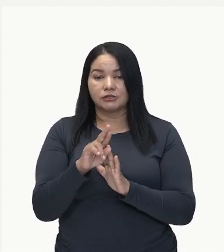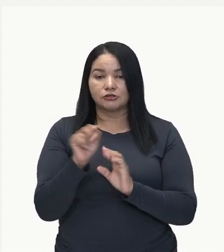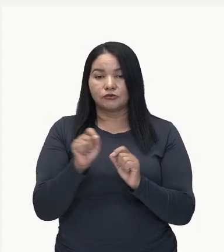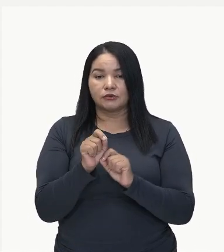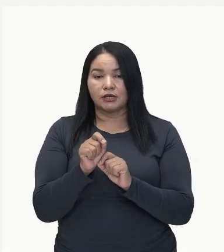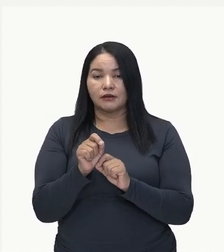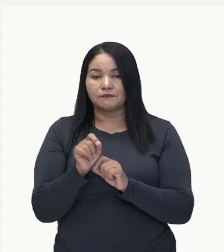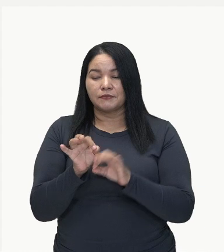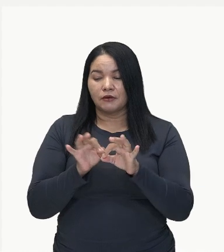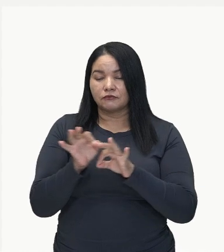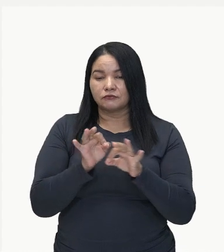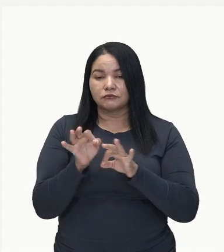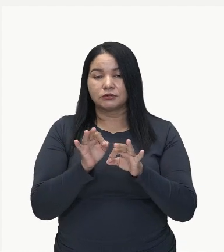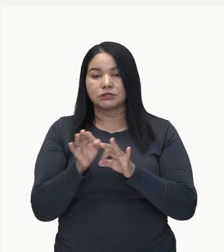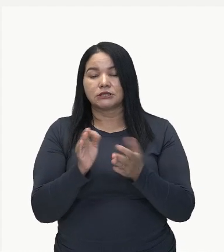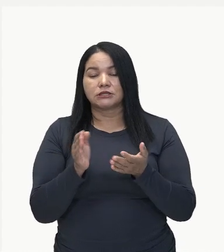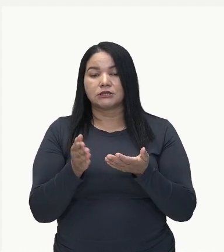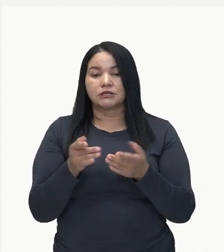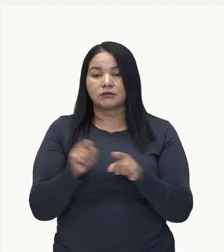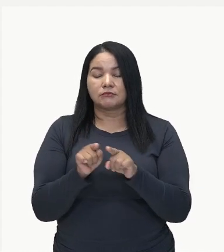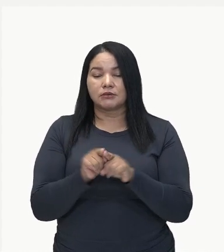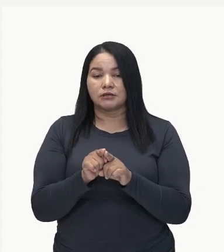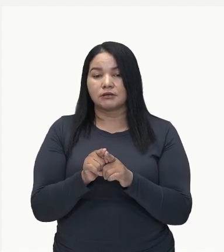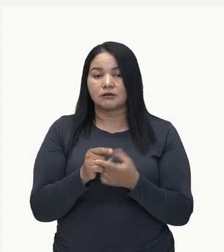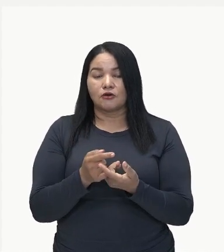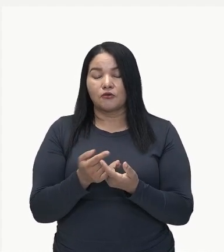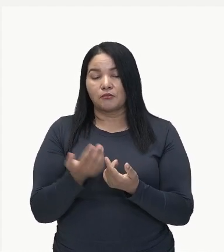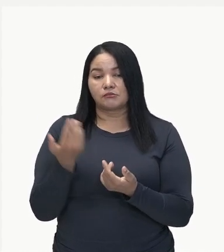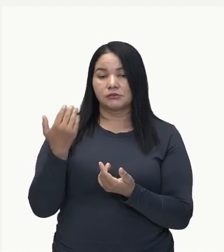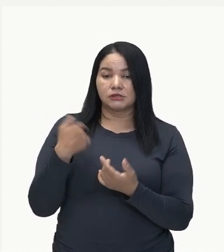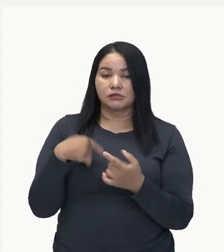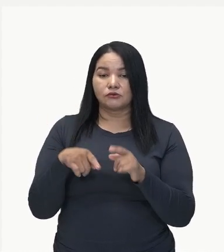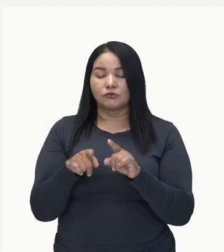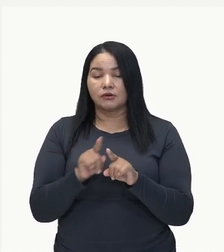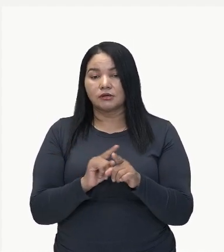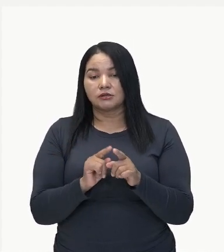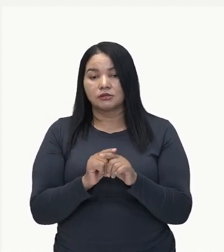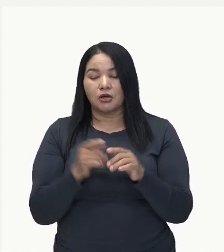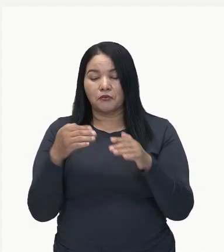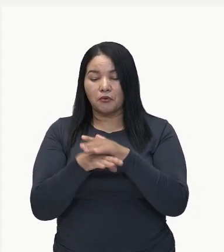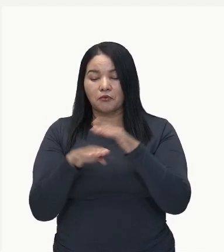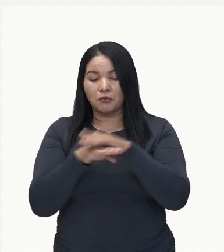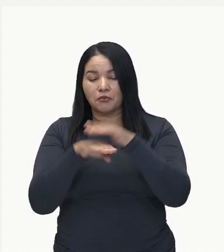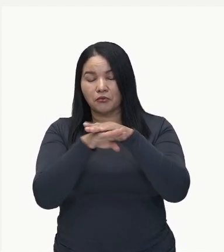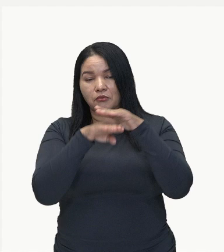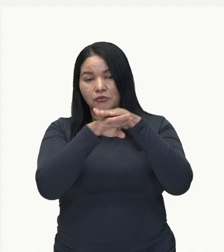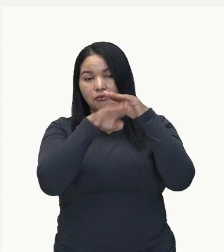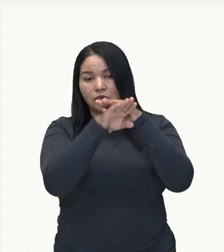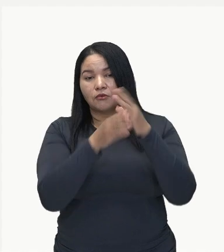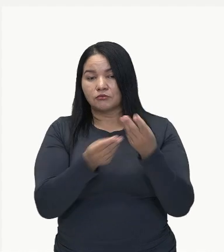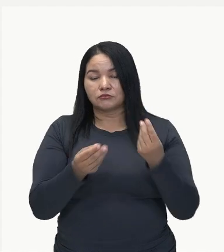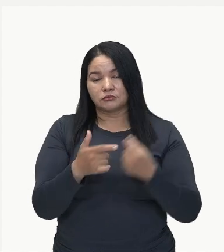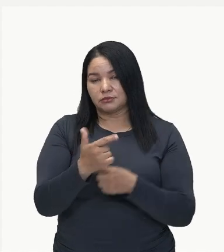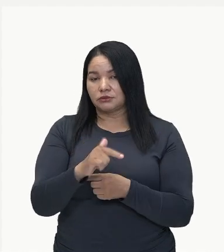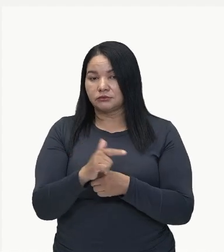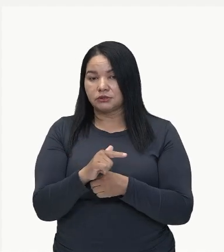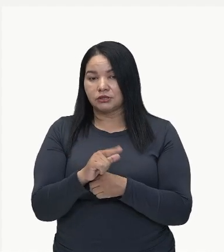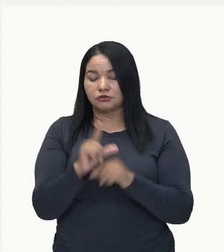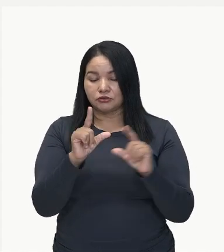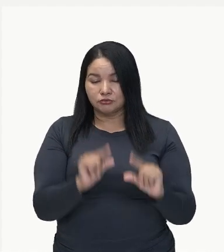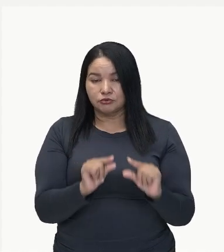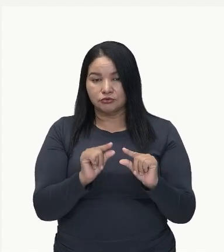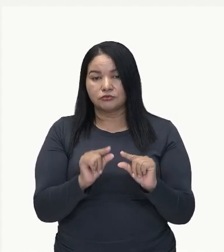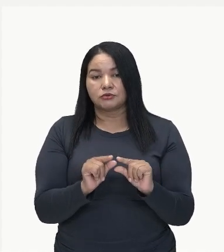da produção, uma vez que ela já não era mais baseada em grandes estoques. Então, a indústria japonesa, com esse método,